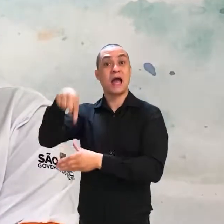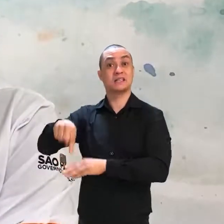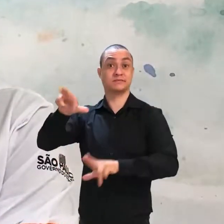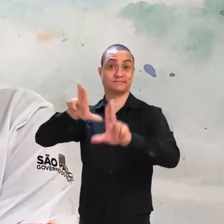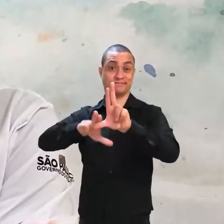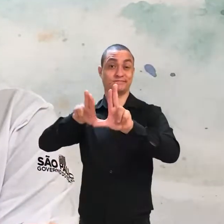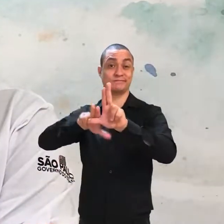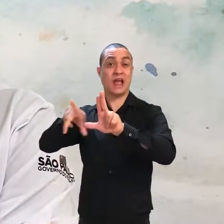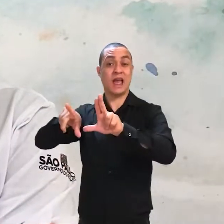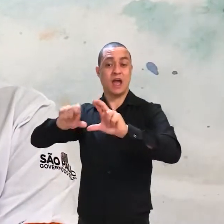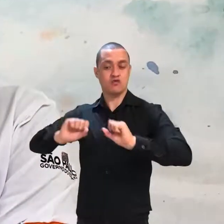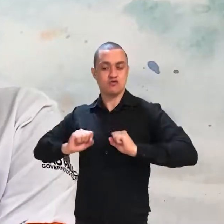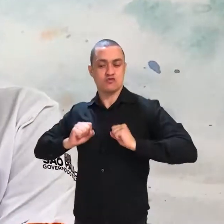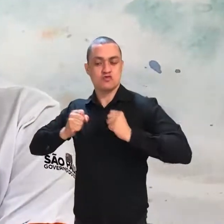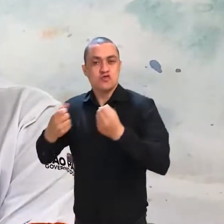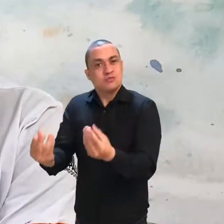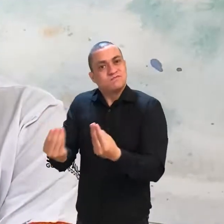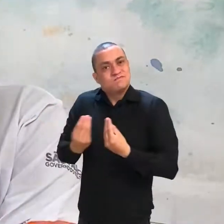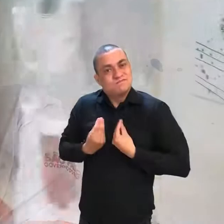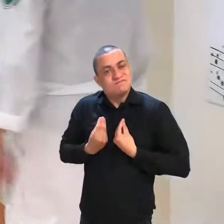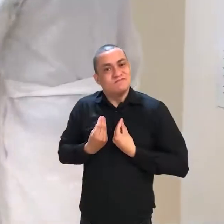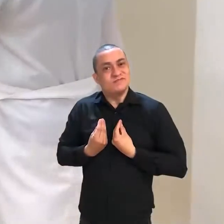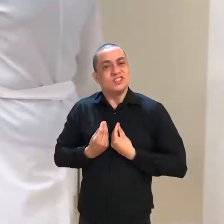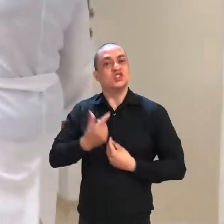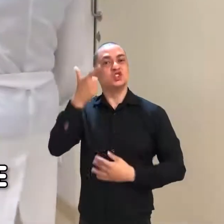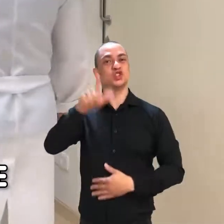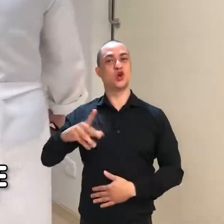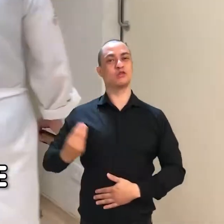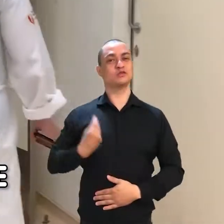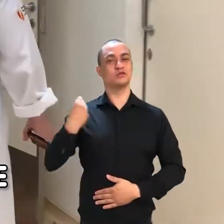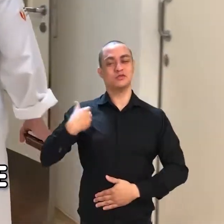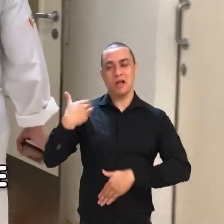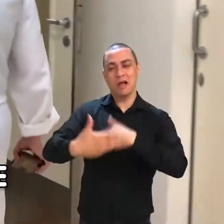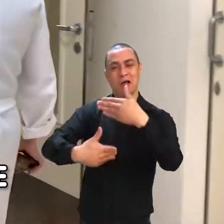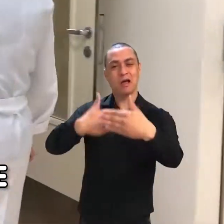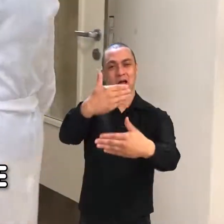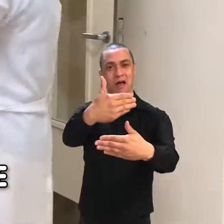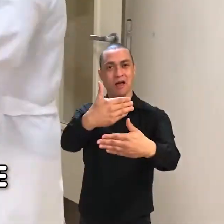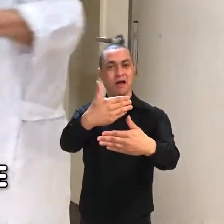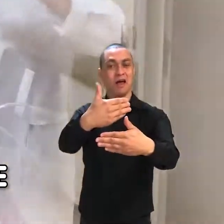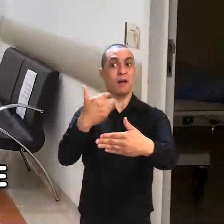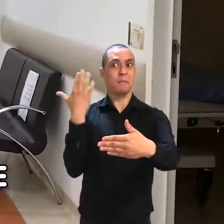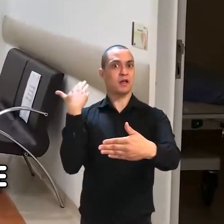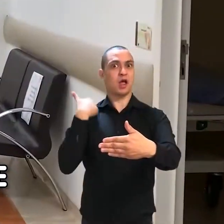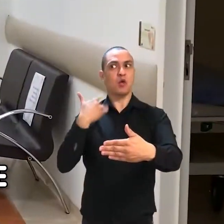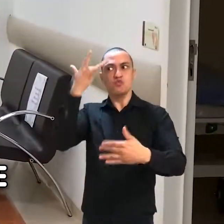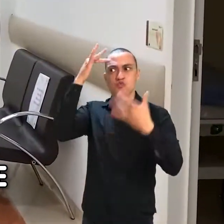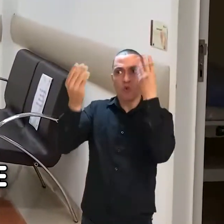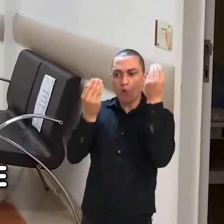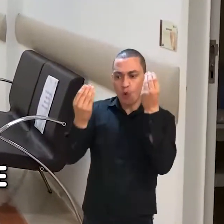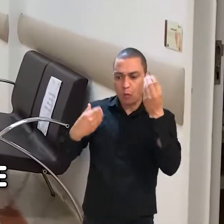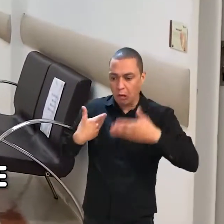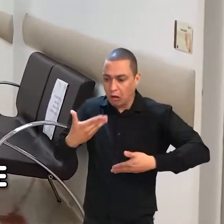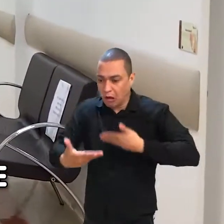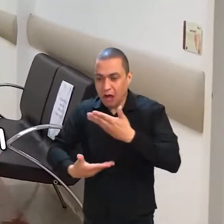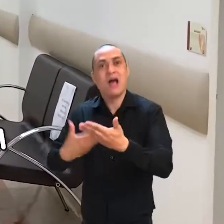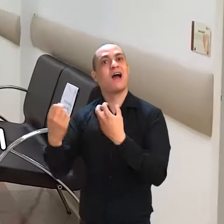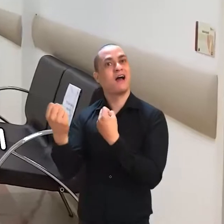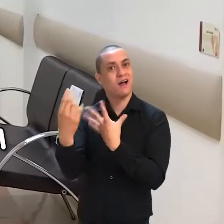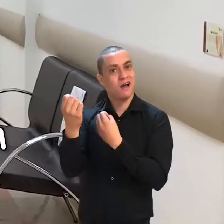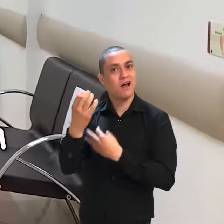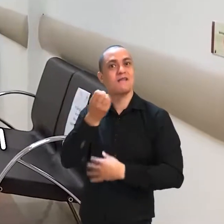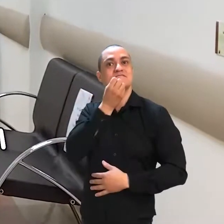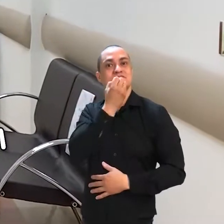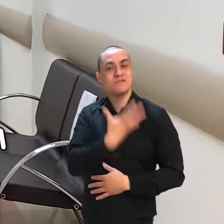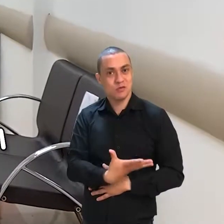me deu força, me deu incentivo de voltar a viver de novo, a fazer muitas coisas que eu não sabia, hoje eu aprendi